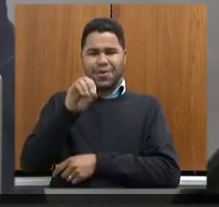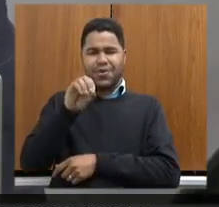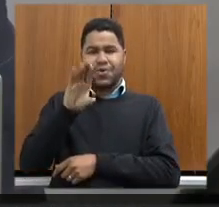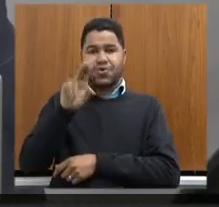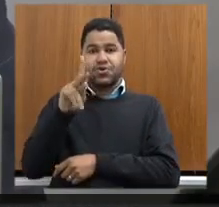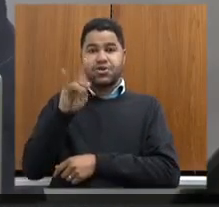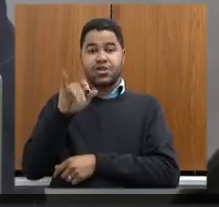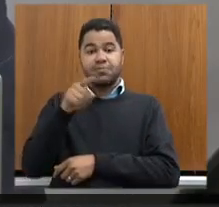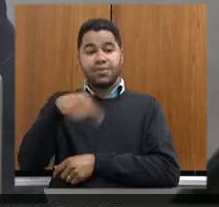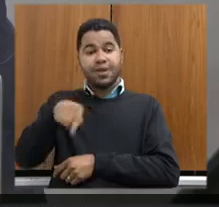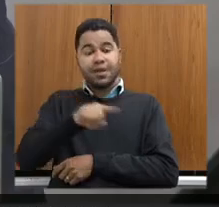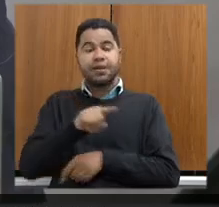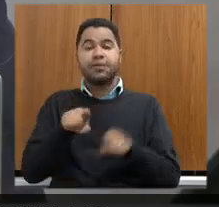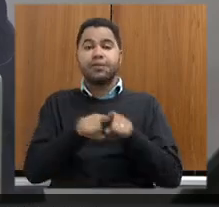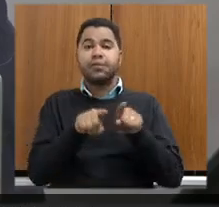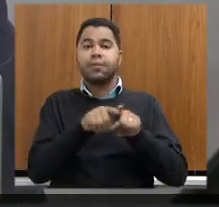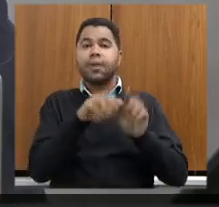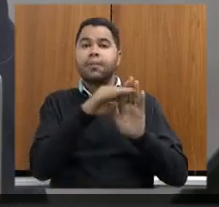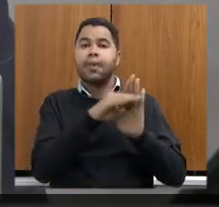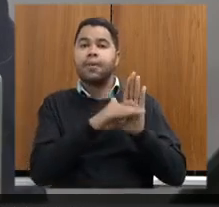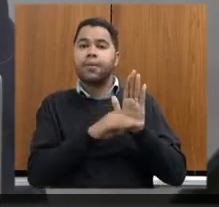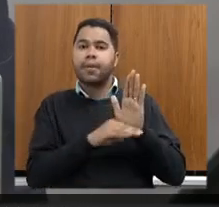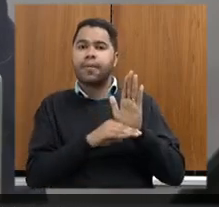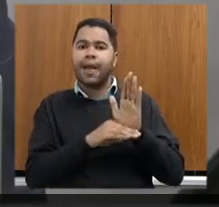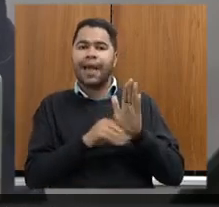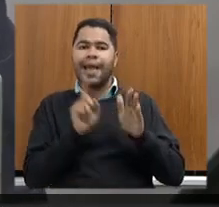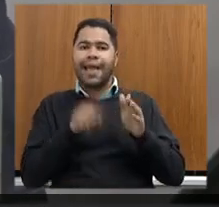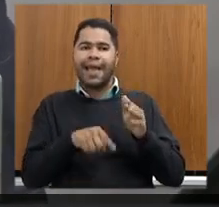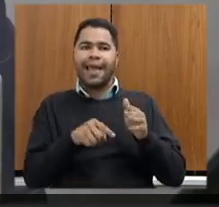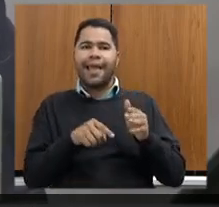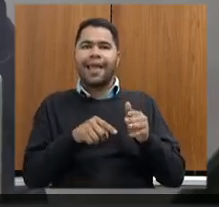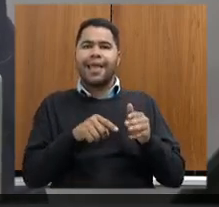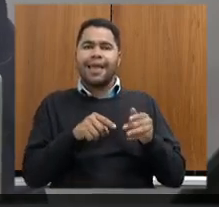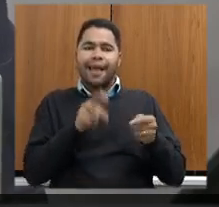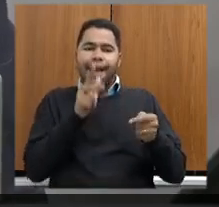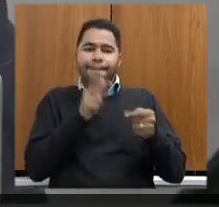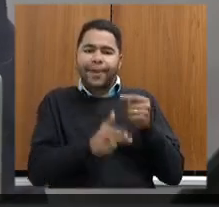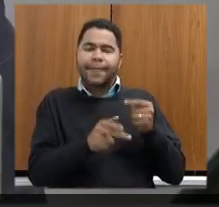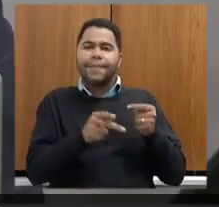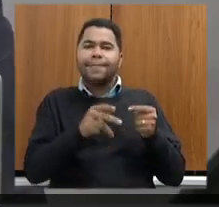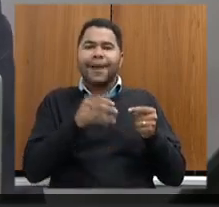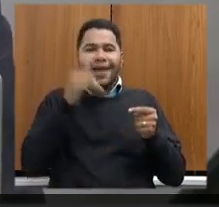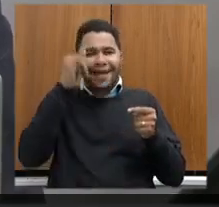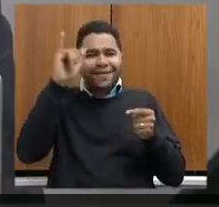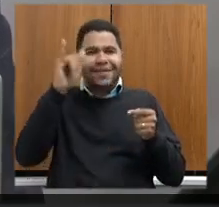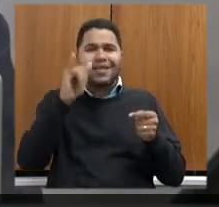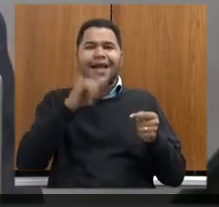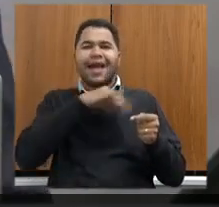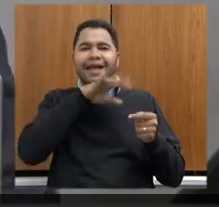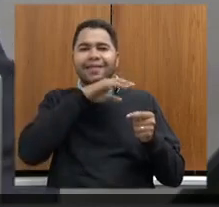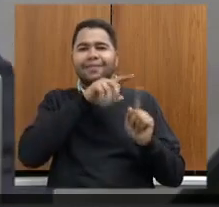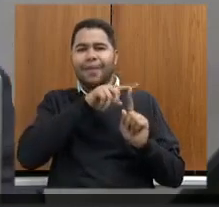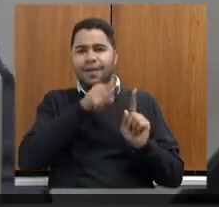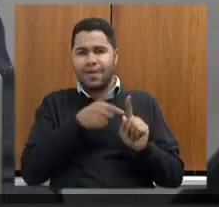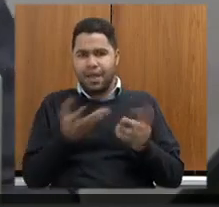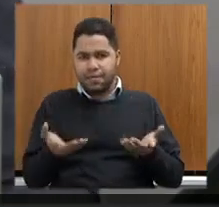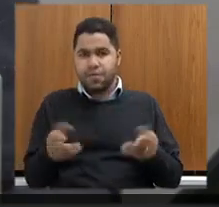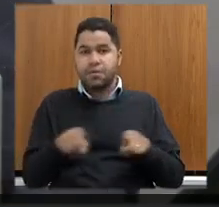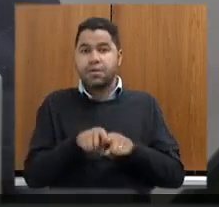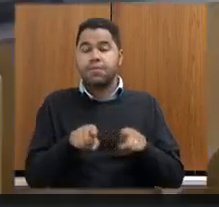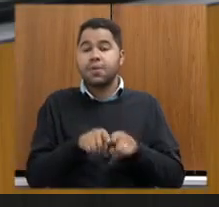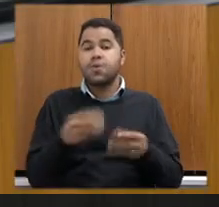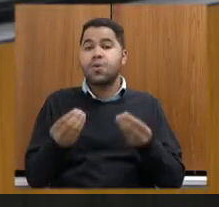município tem que realizar as castrações. Como está esse acompanhamento e qual é o acompanhamento feito pela Secretaria de Estado nesse